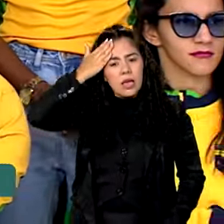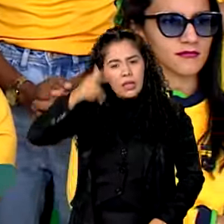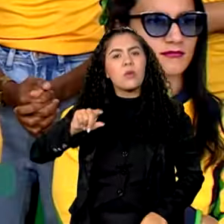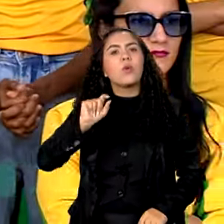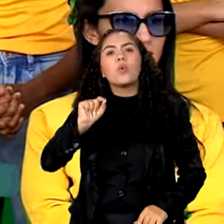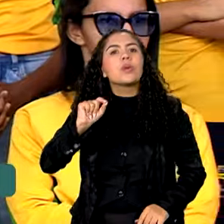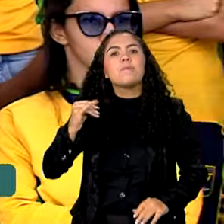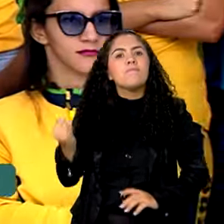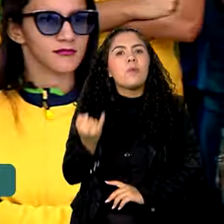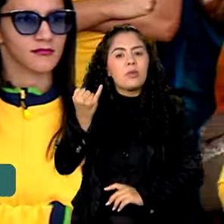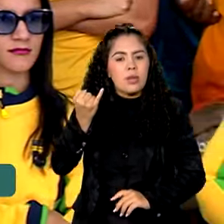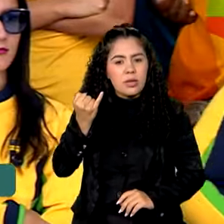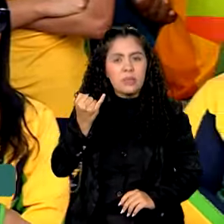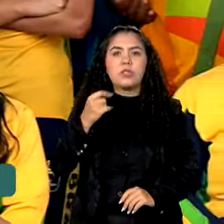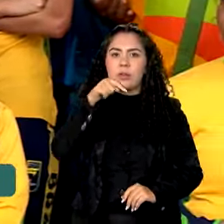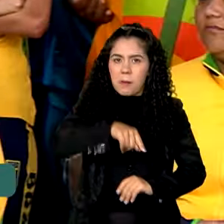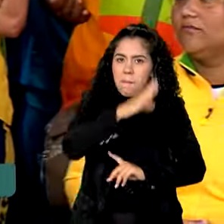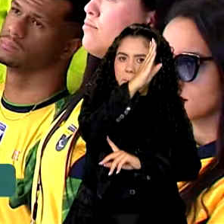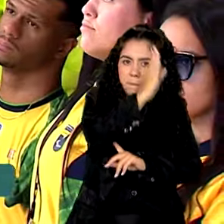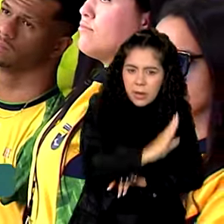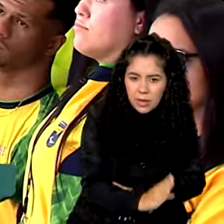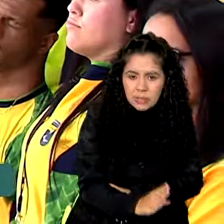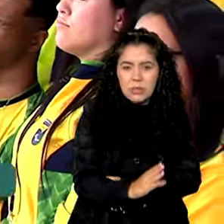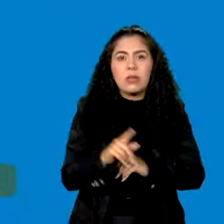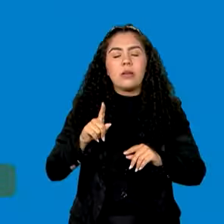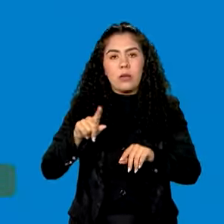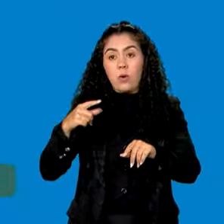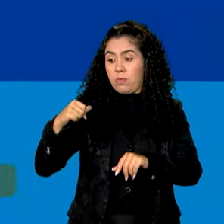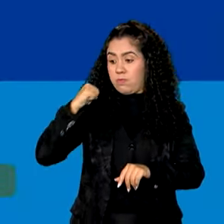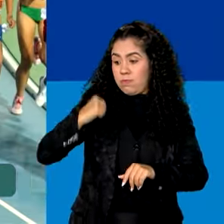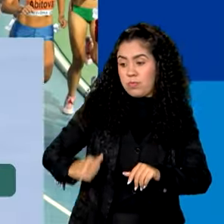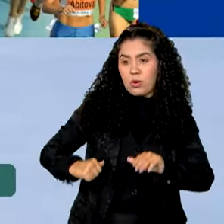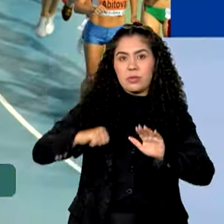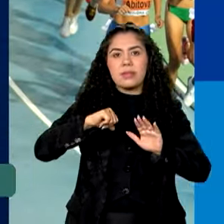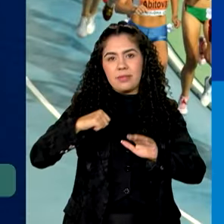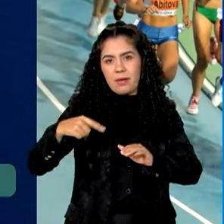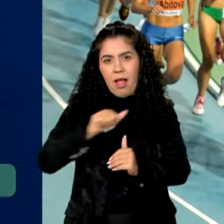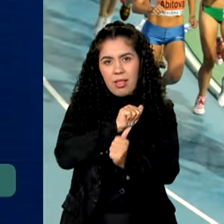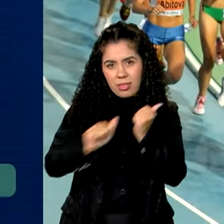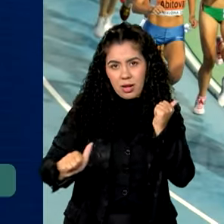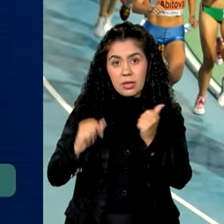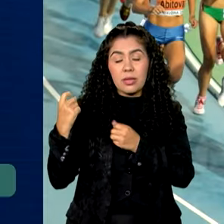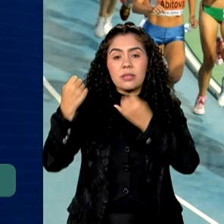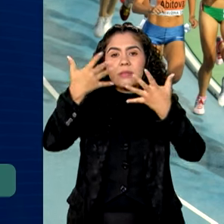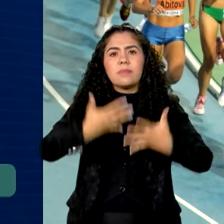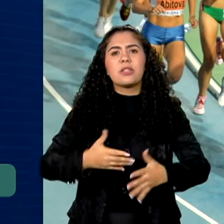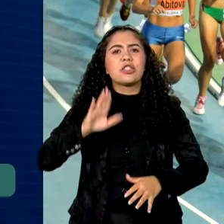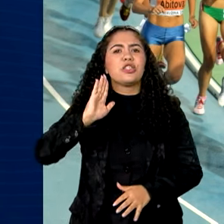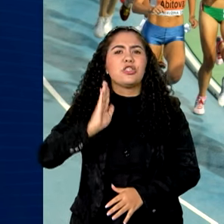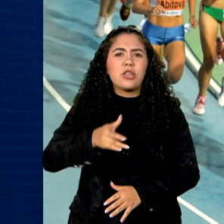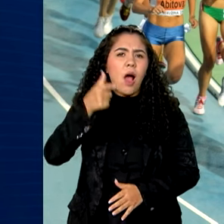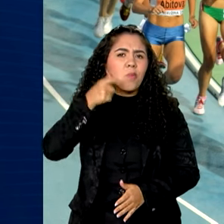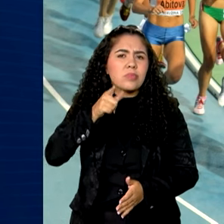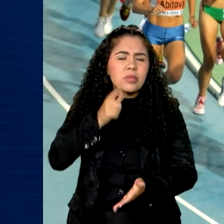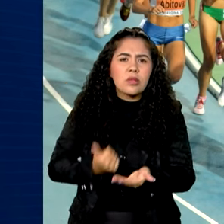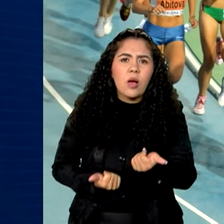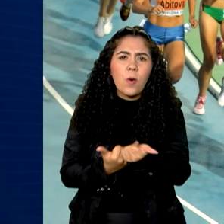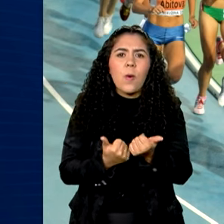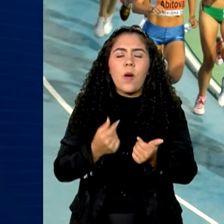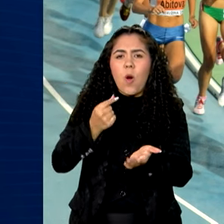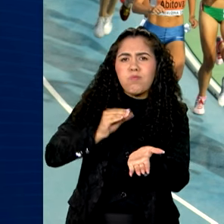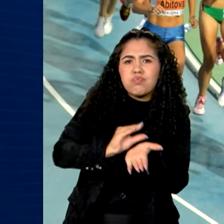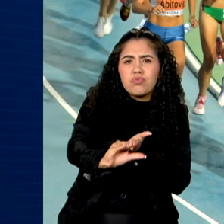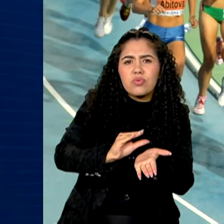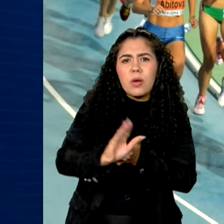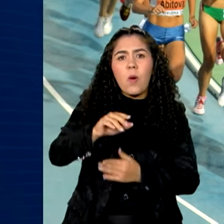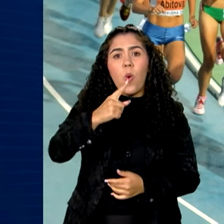para o Brasil o Bolsa Atleta. O programa Bolsa Atleta já investiu mais de um bilhão e meio de reais ao